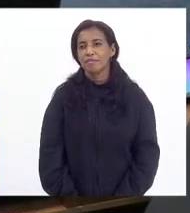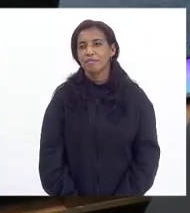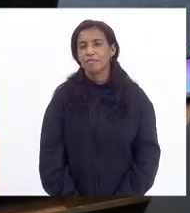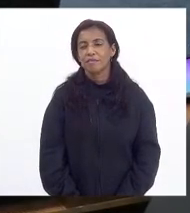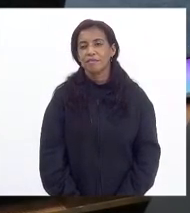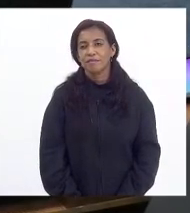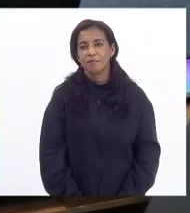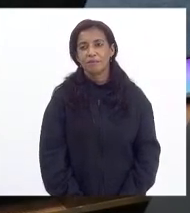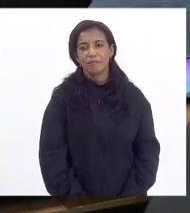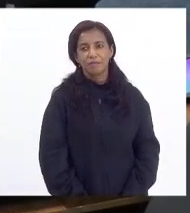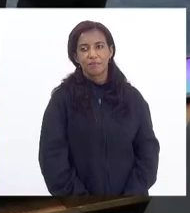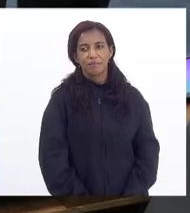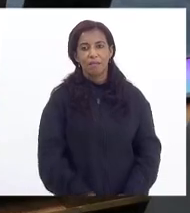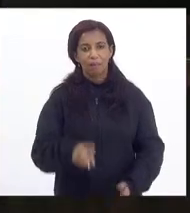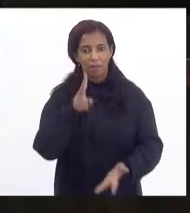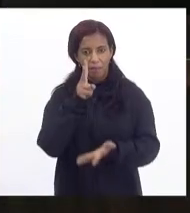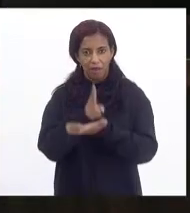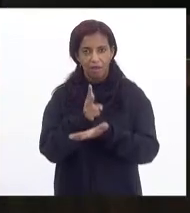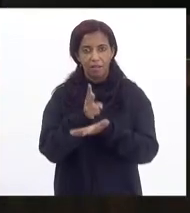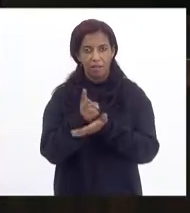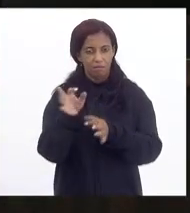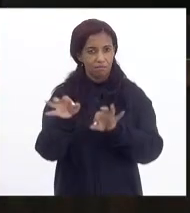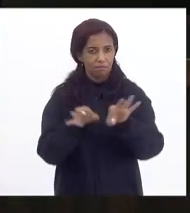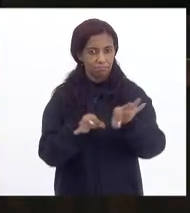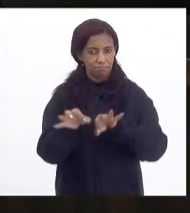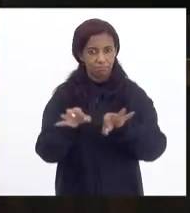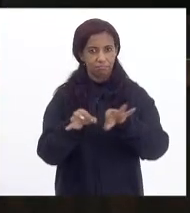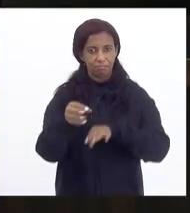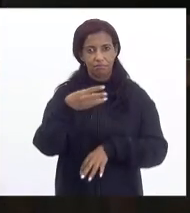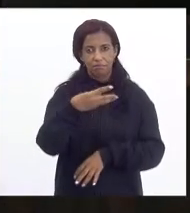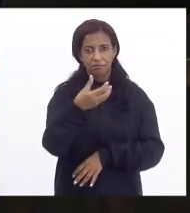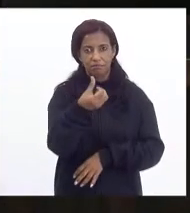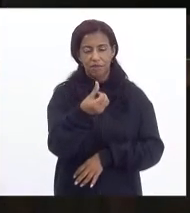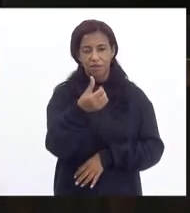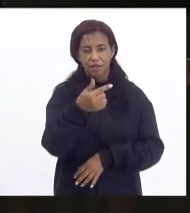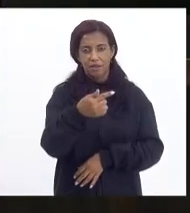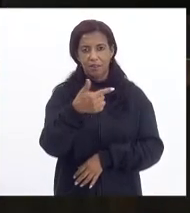Ainda é o mesmo projeto. O 3672.